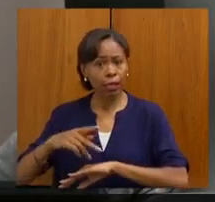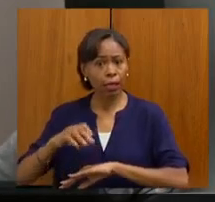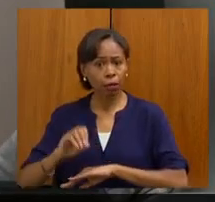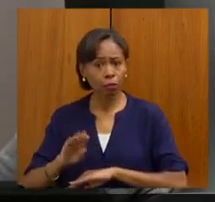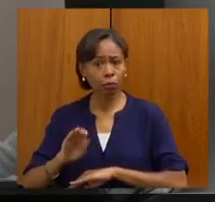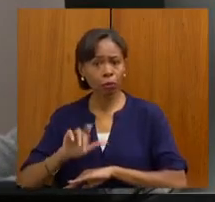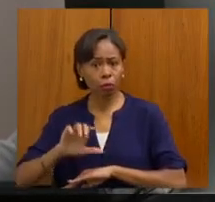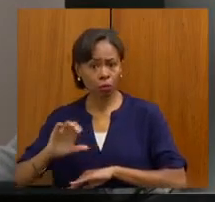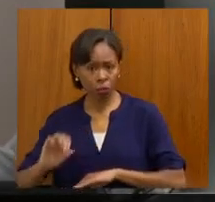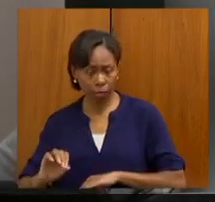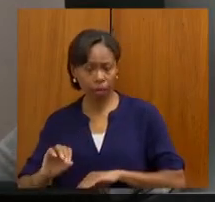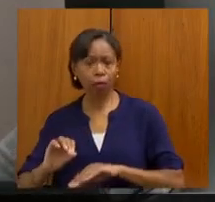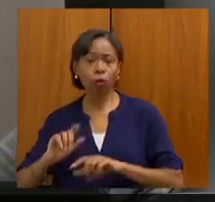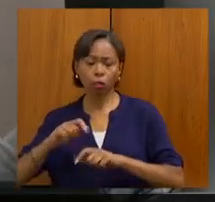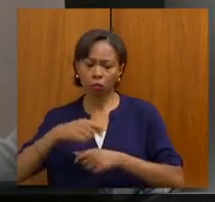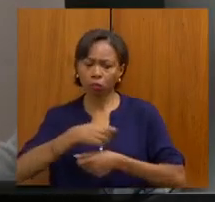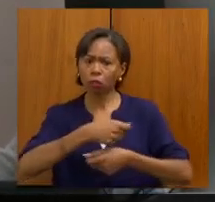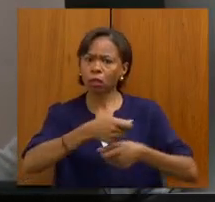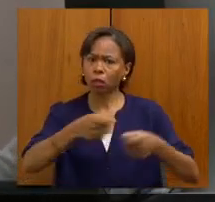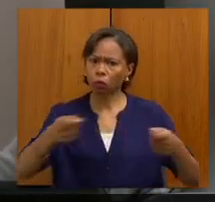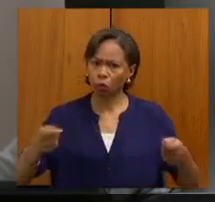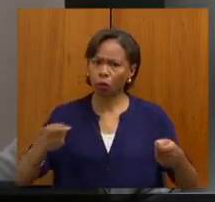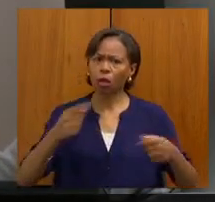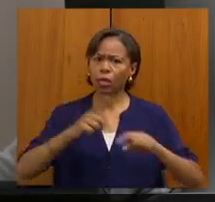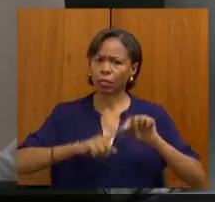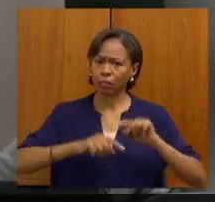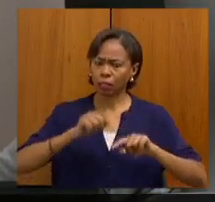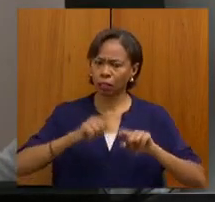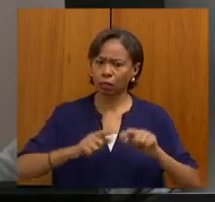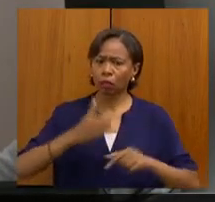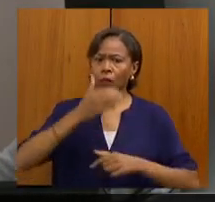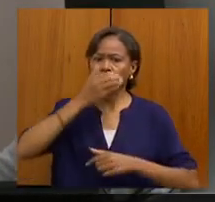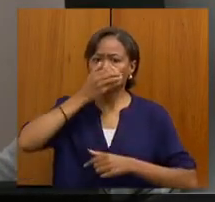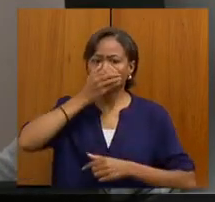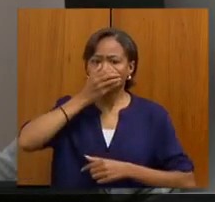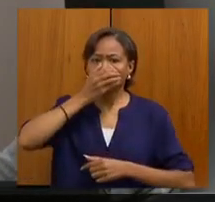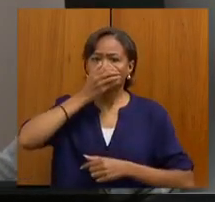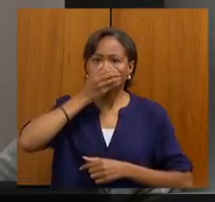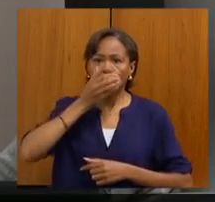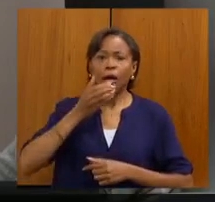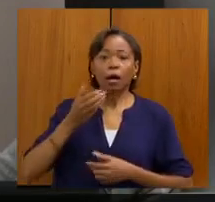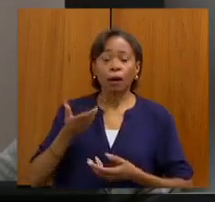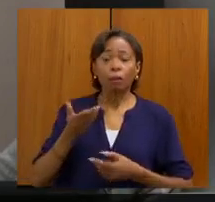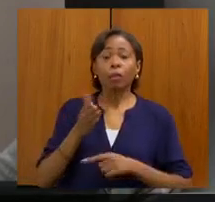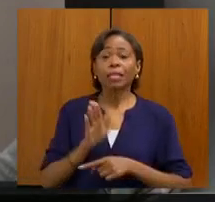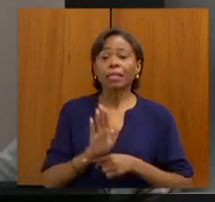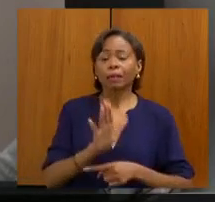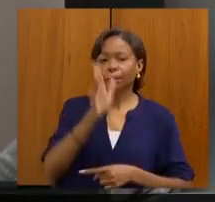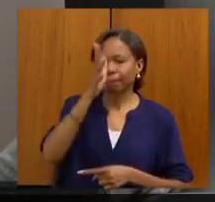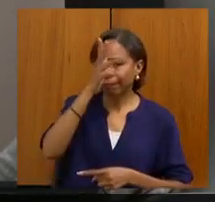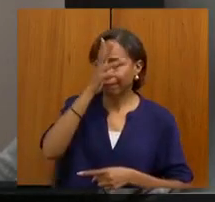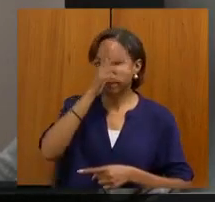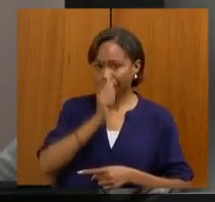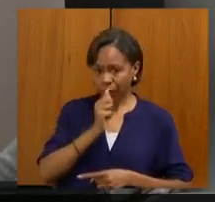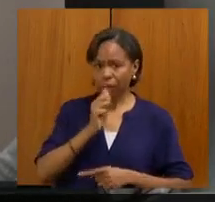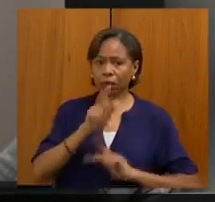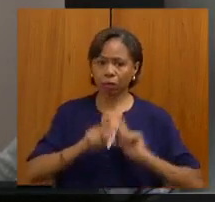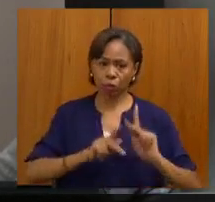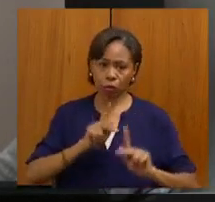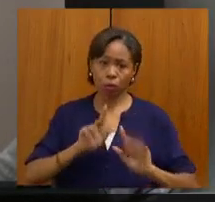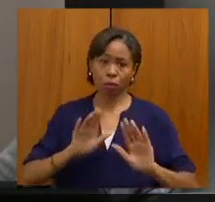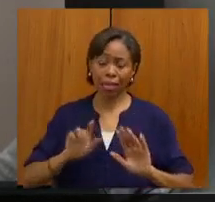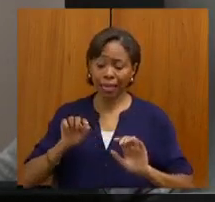São Vicente e Paulo de Campo Belo os respiradores, que também salvaram muitas vidas. Agora, essas estruturas que foram criadas,